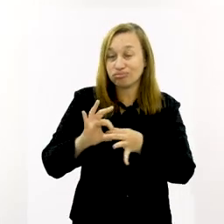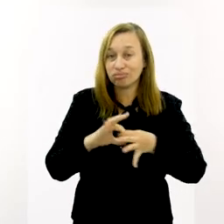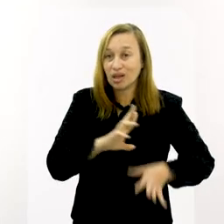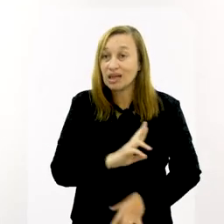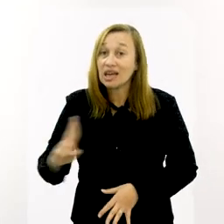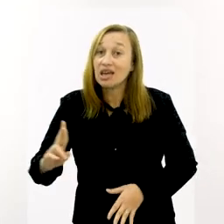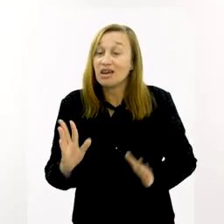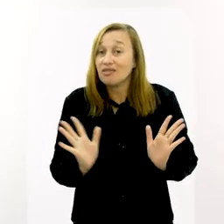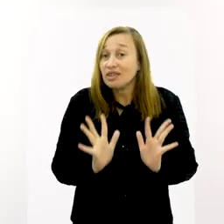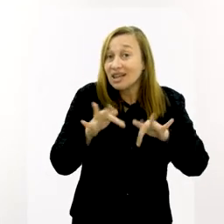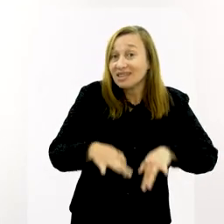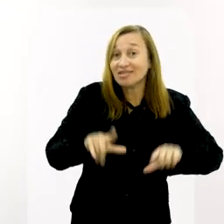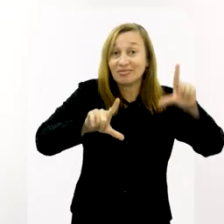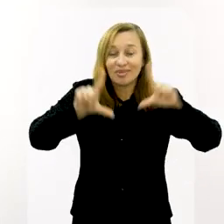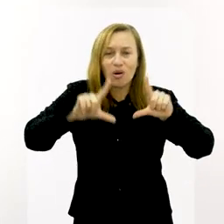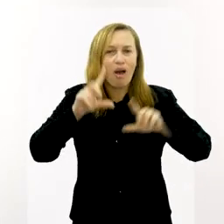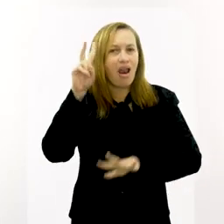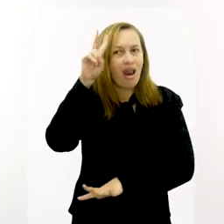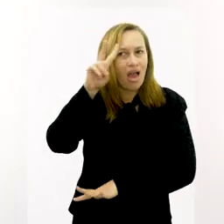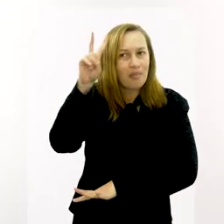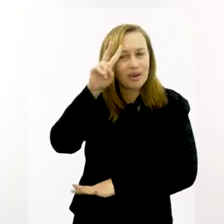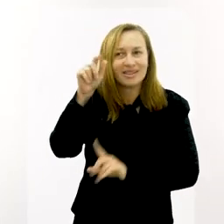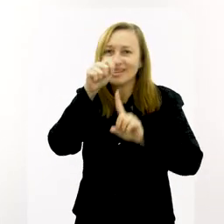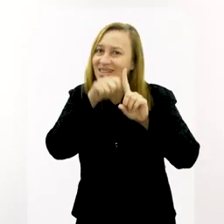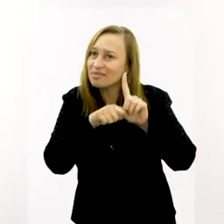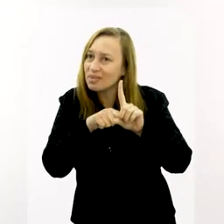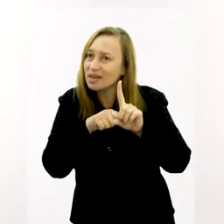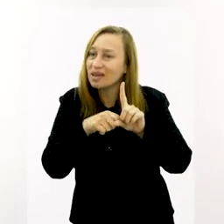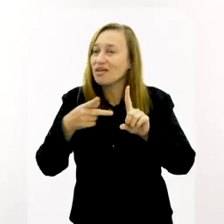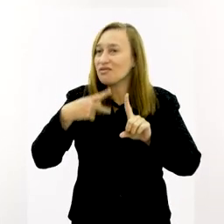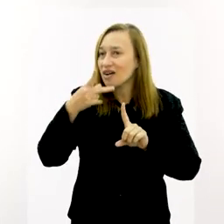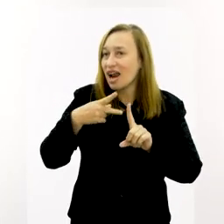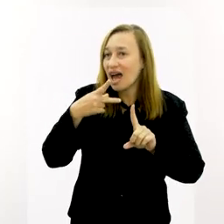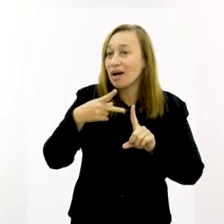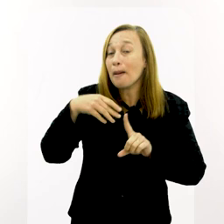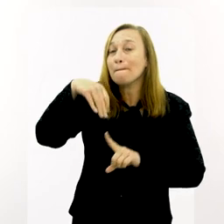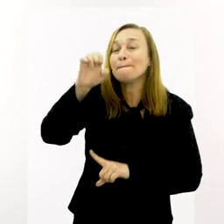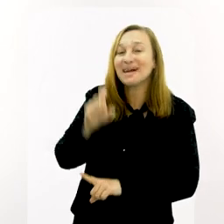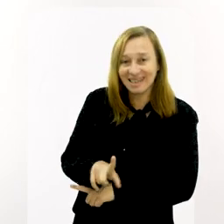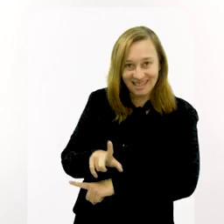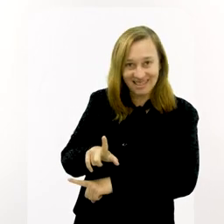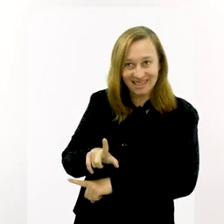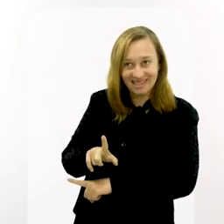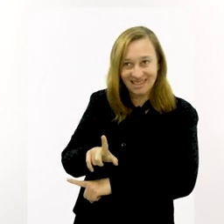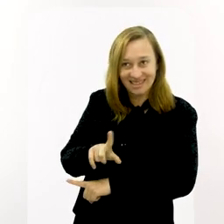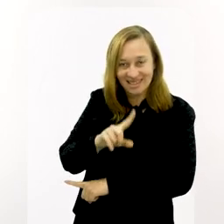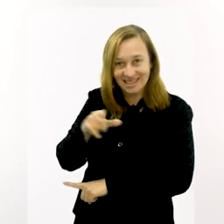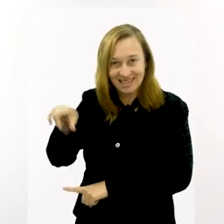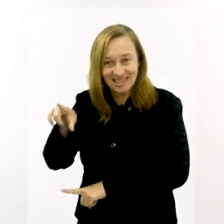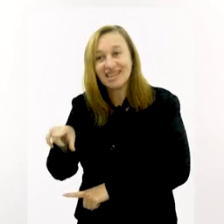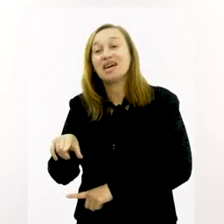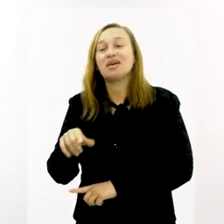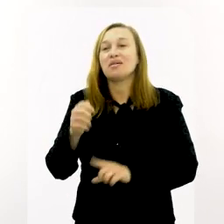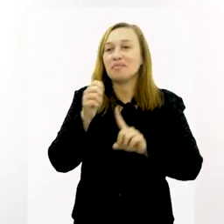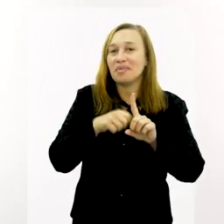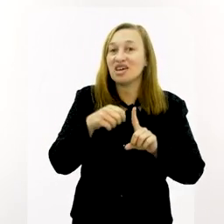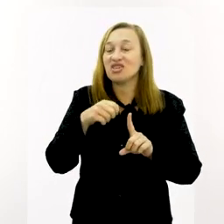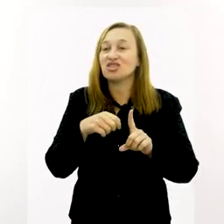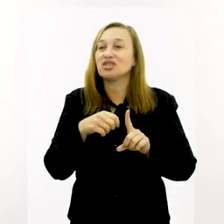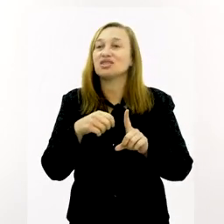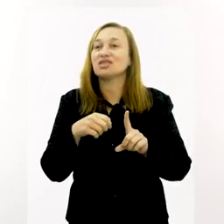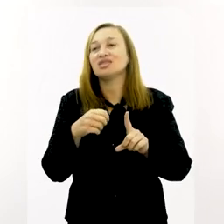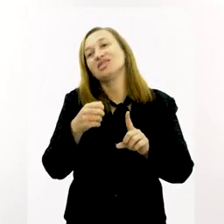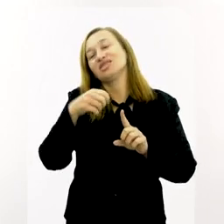E aqui nós vamos encerrando o nosso programa. E lembrando que esse mês nós vamos falar sobre a mãe.